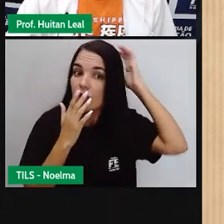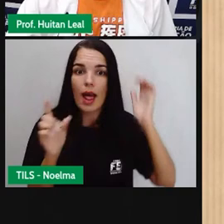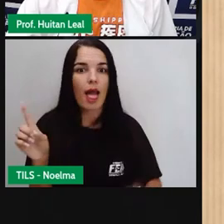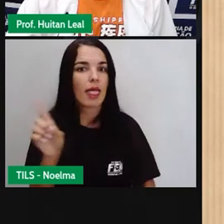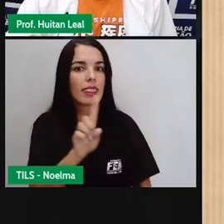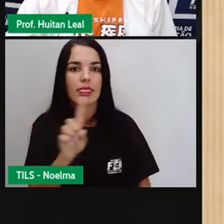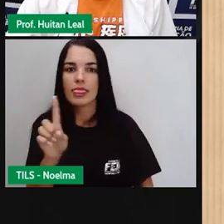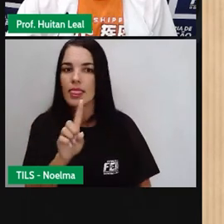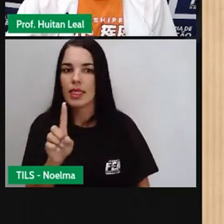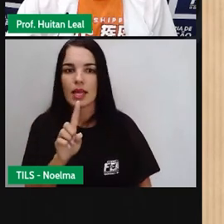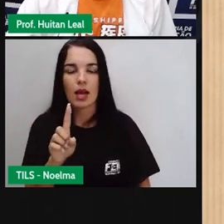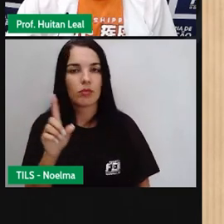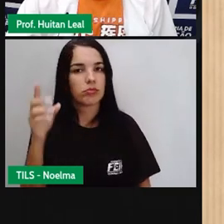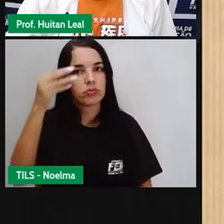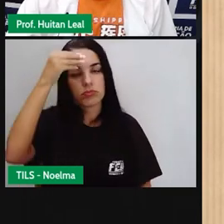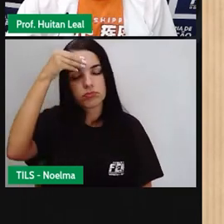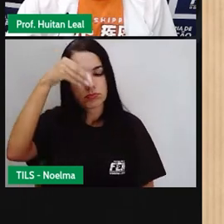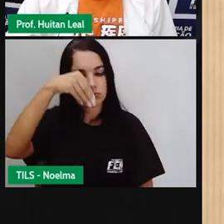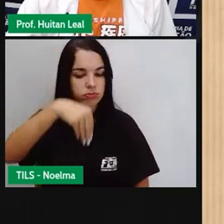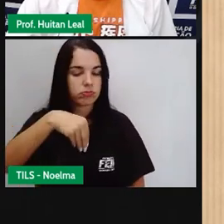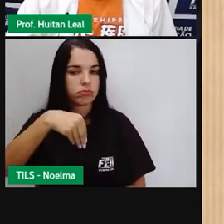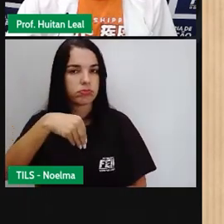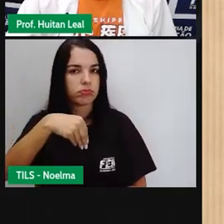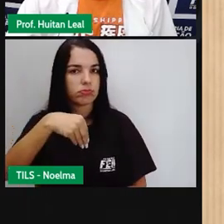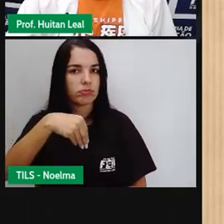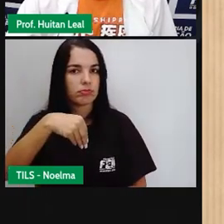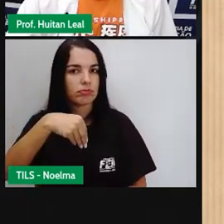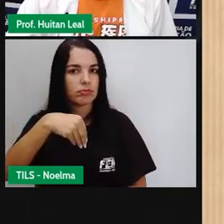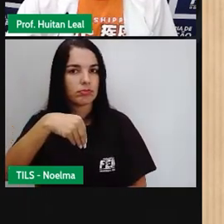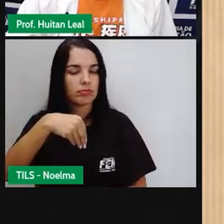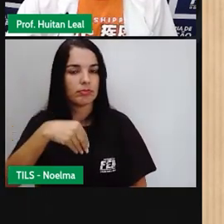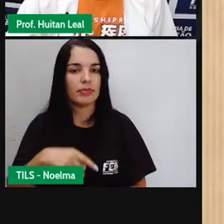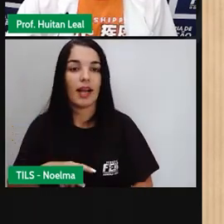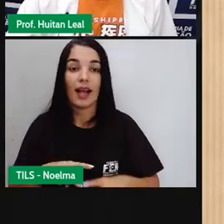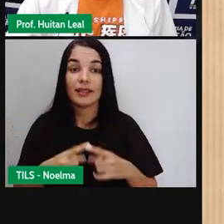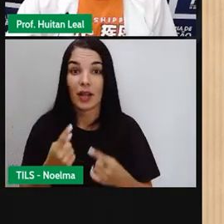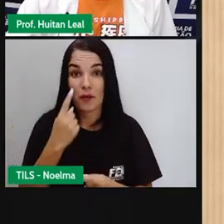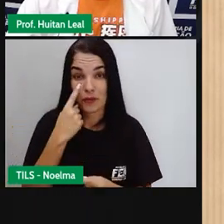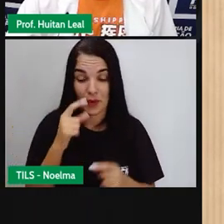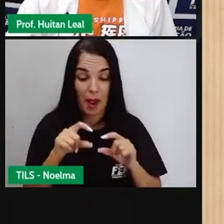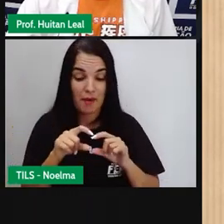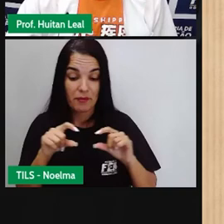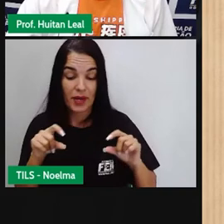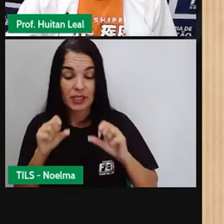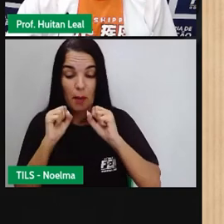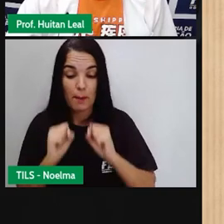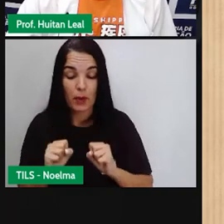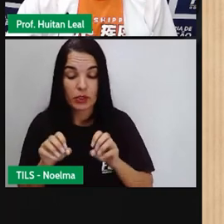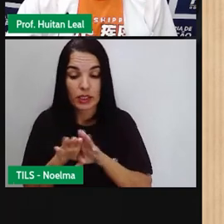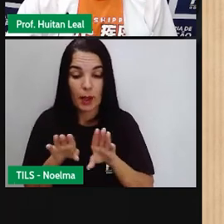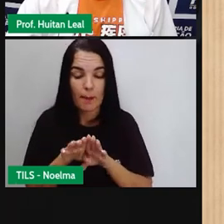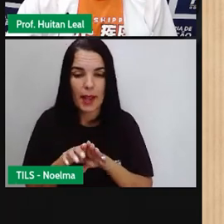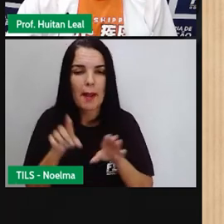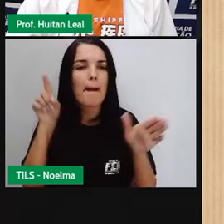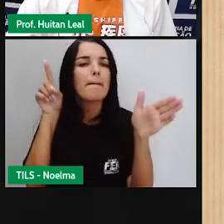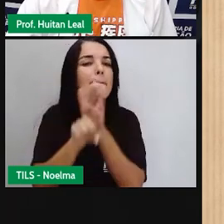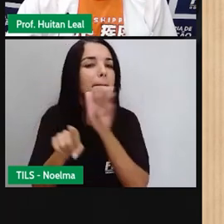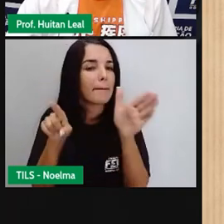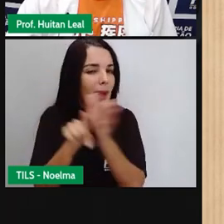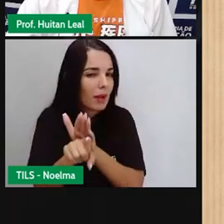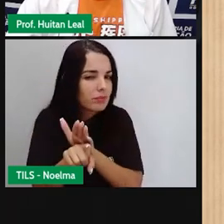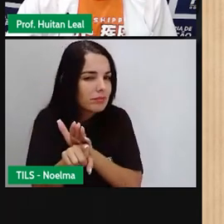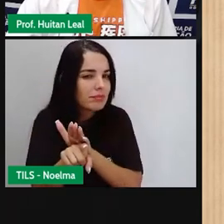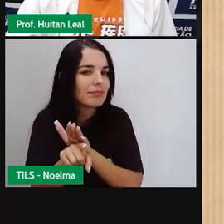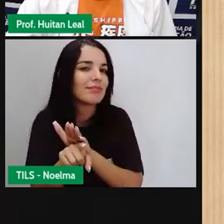indígenas não são preguiçotos. A frase pode ser interrogativa. Ela é empregada para fazer